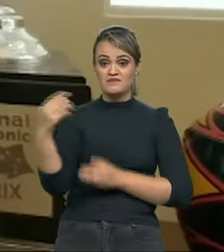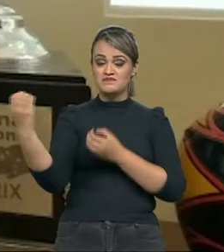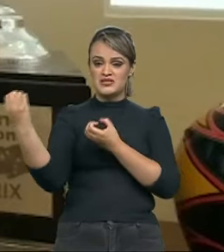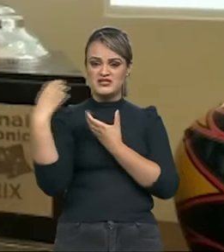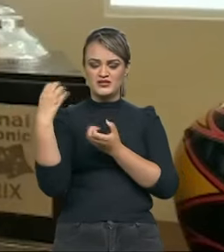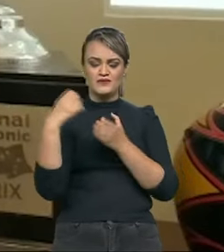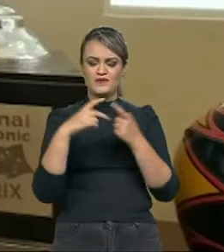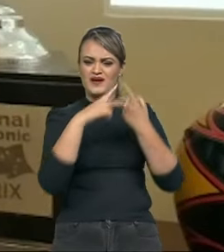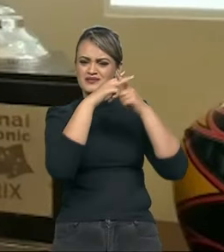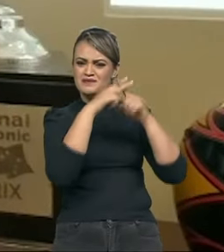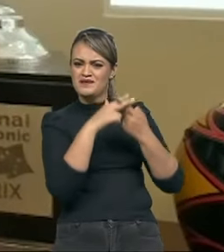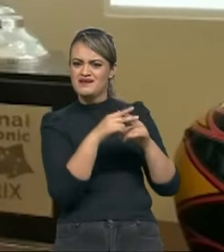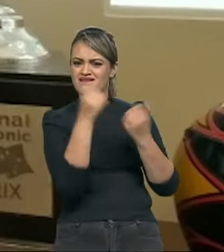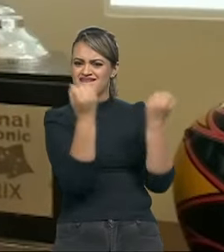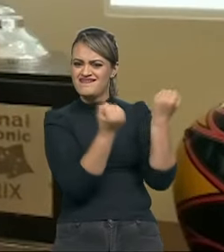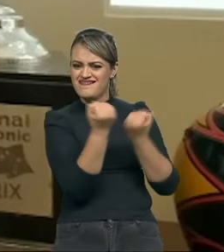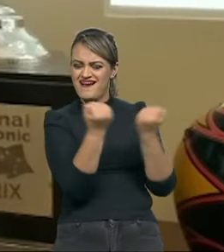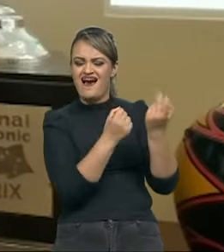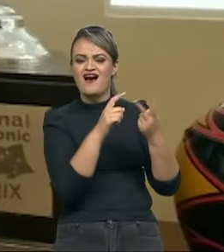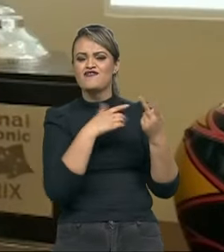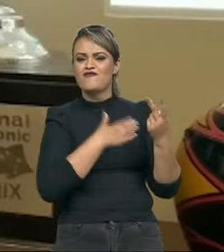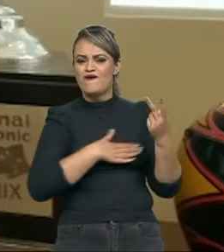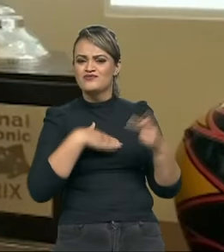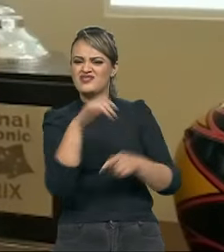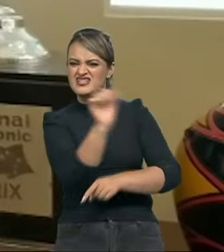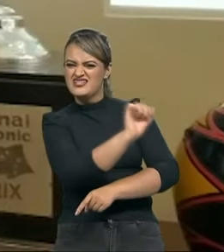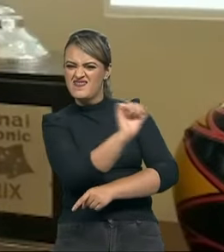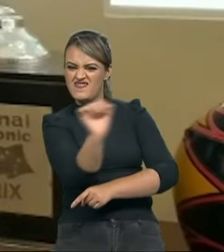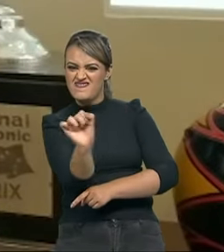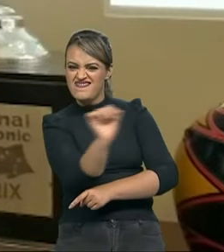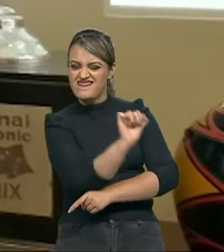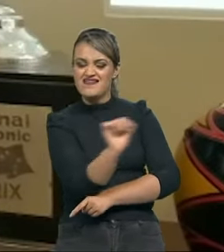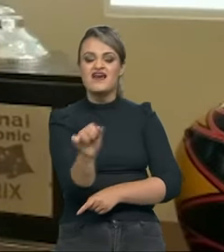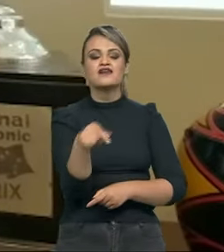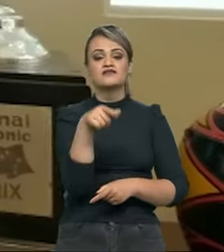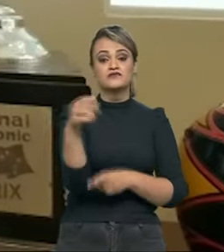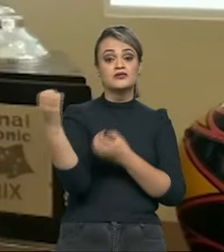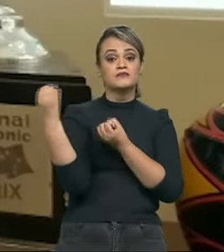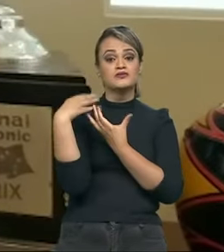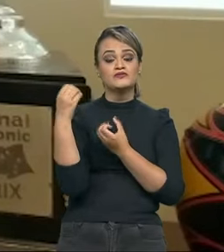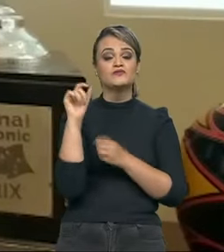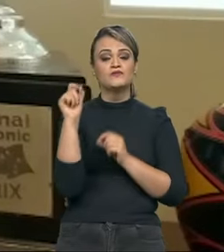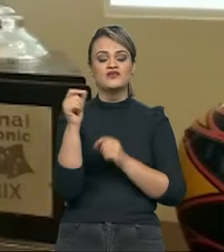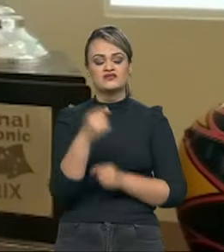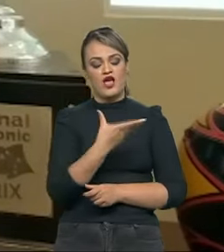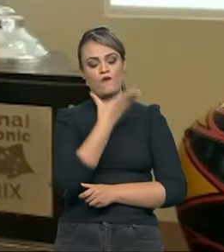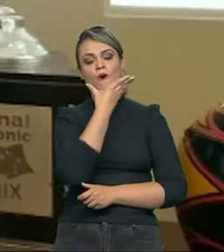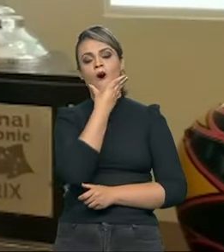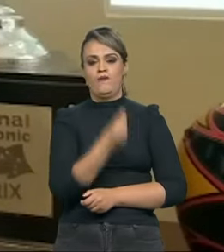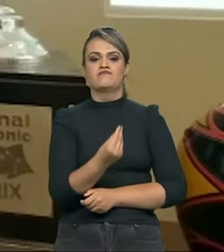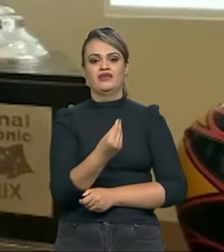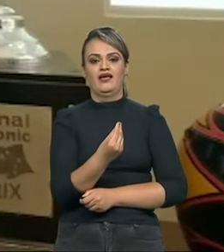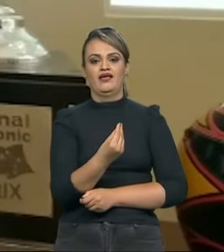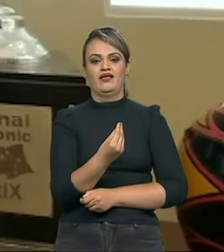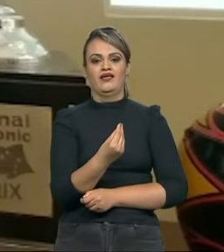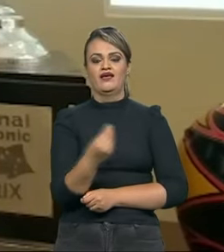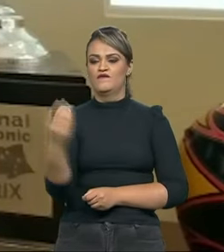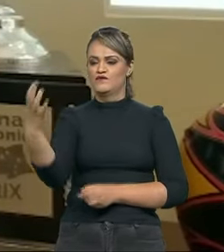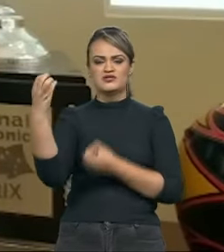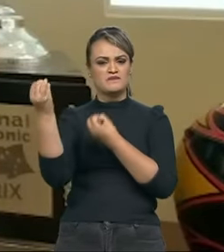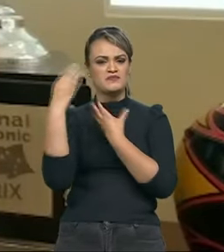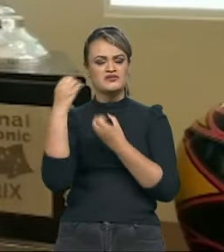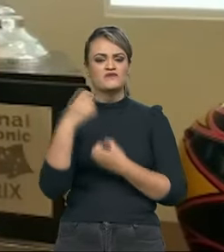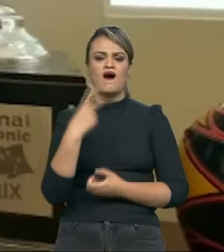a ser mecânico, acertador de carro, gostar de carro, de corrida, mas você me ensinou a ser um homem. Você me